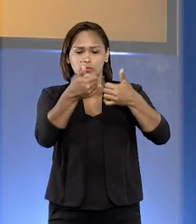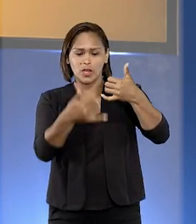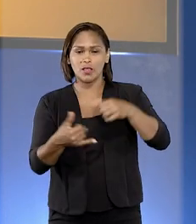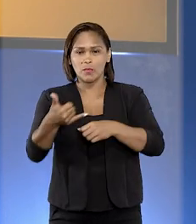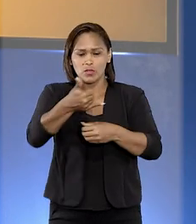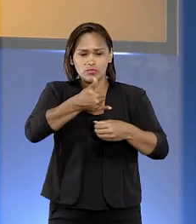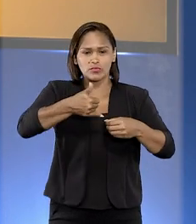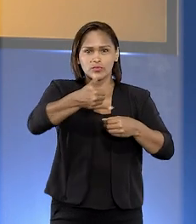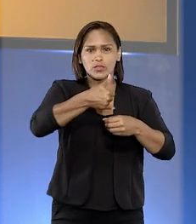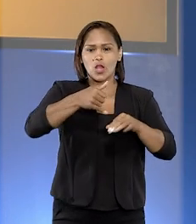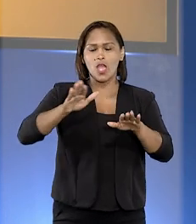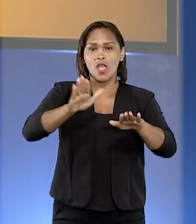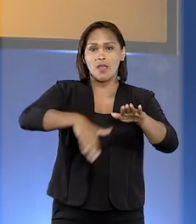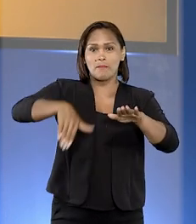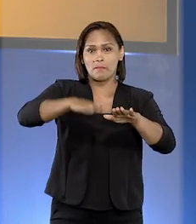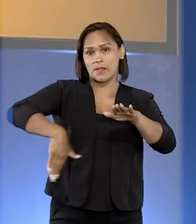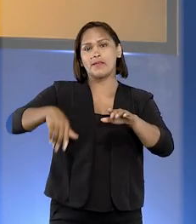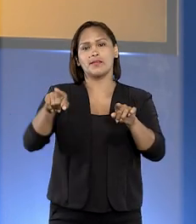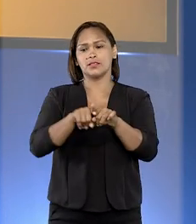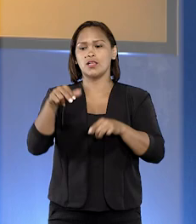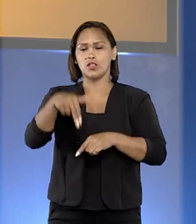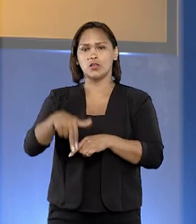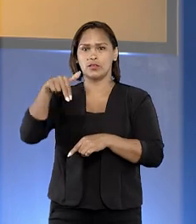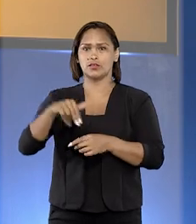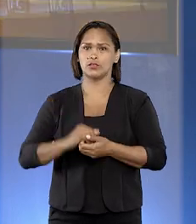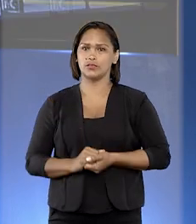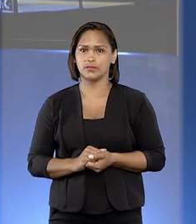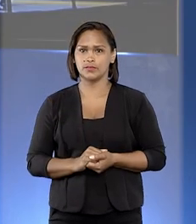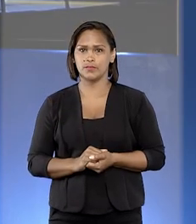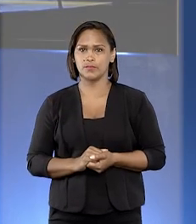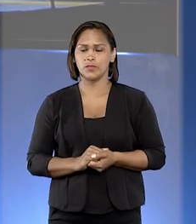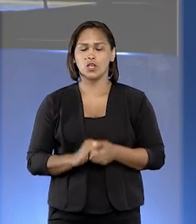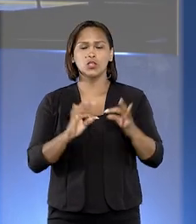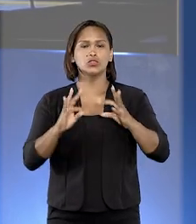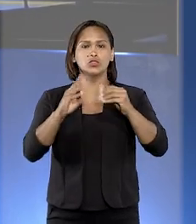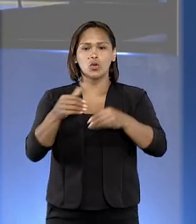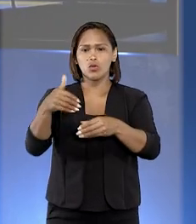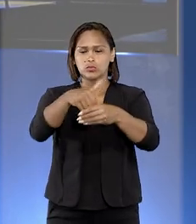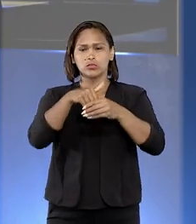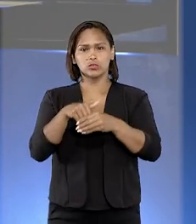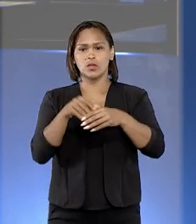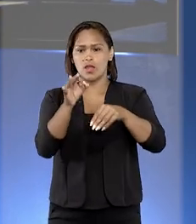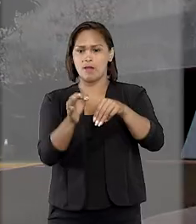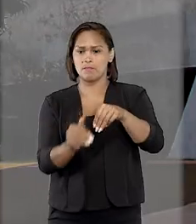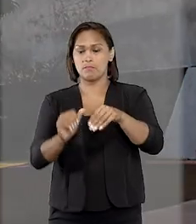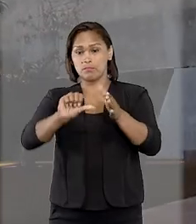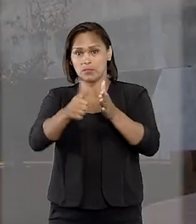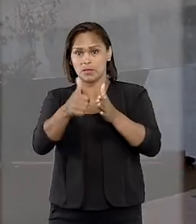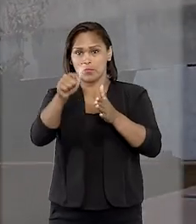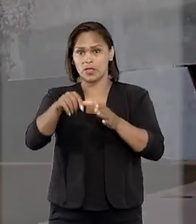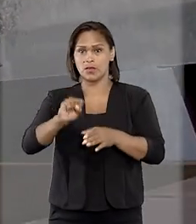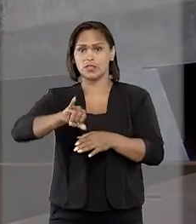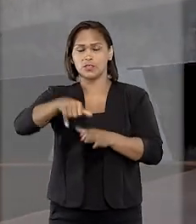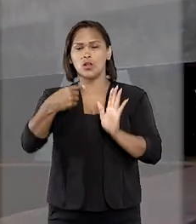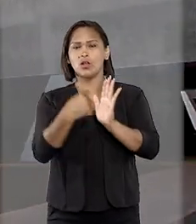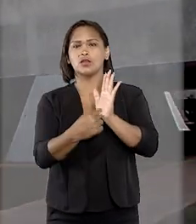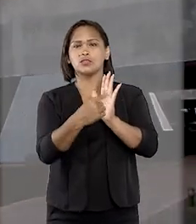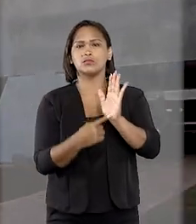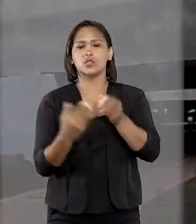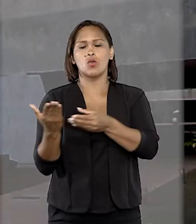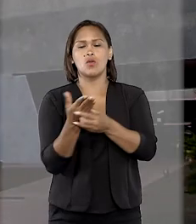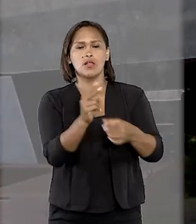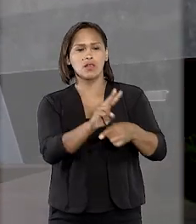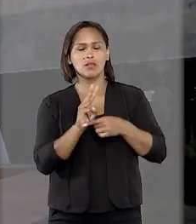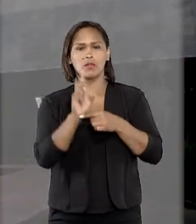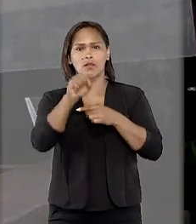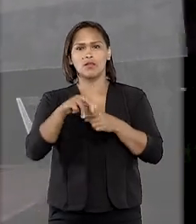derramamento de óleo em praias do Nordeste. Por unanimidade, a primeira sessão do STJ ratificou